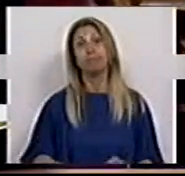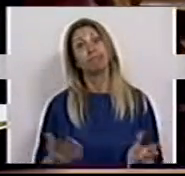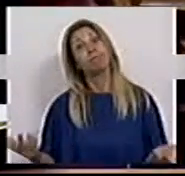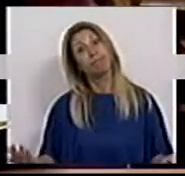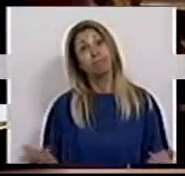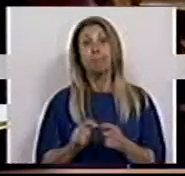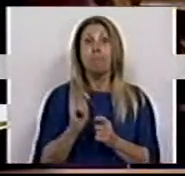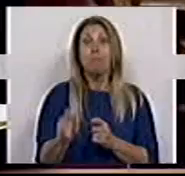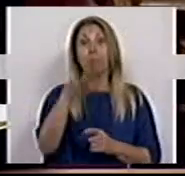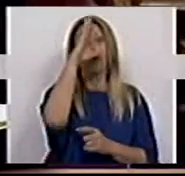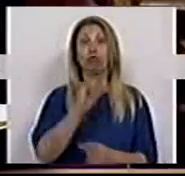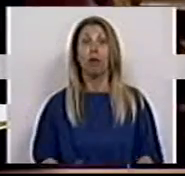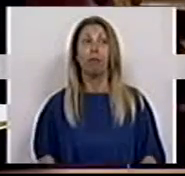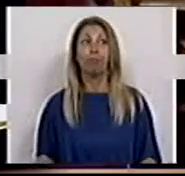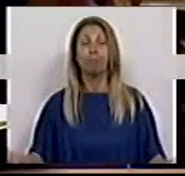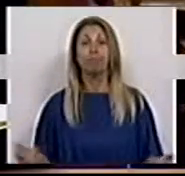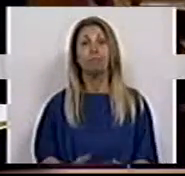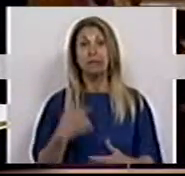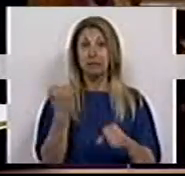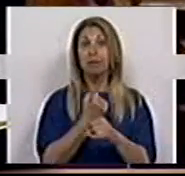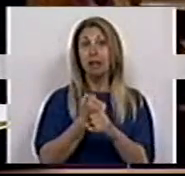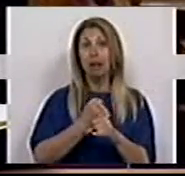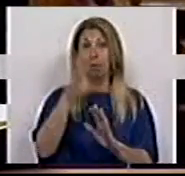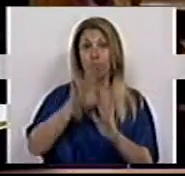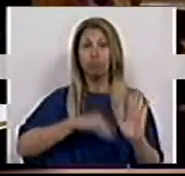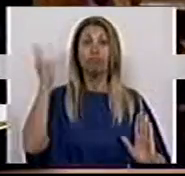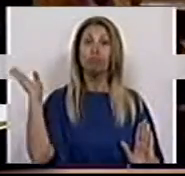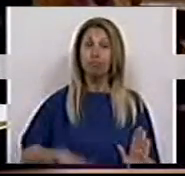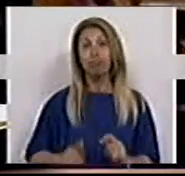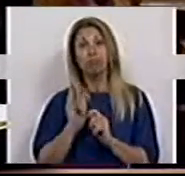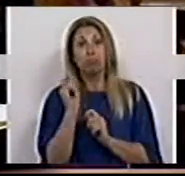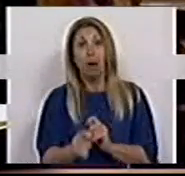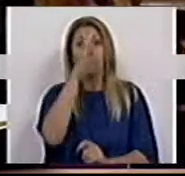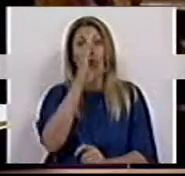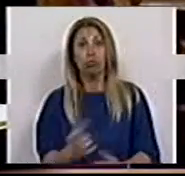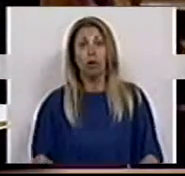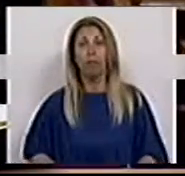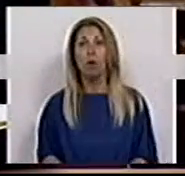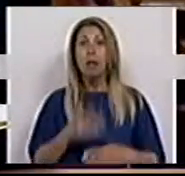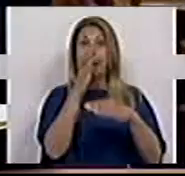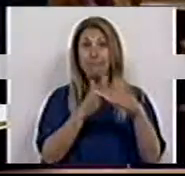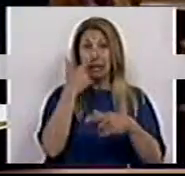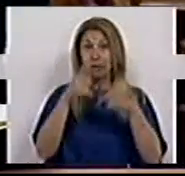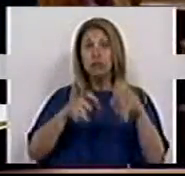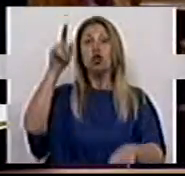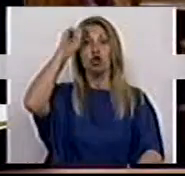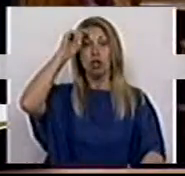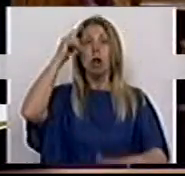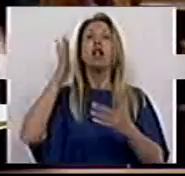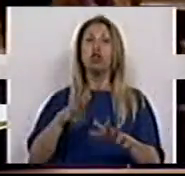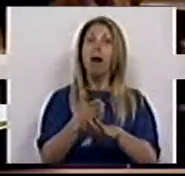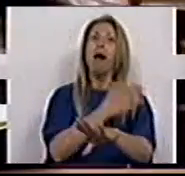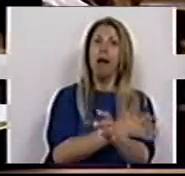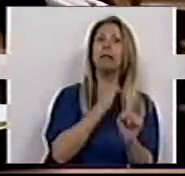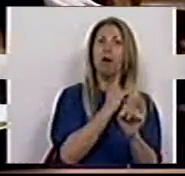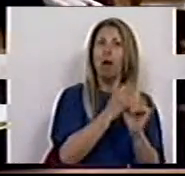subsidiado pelo Estado, são trabalho precário subsidiado pelo Estado. Metade dos estagiários já teve um emprego